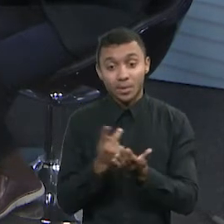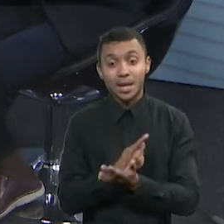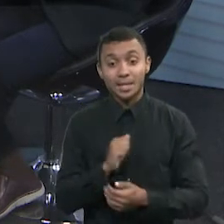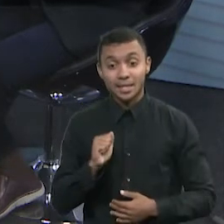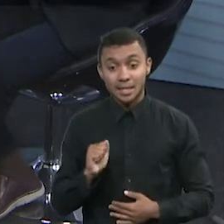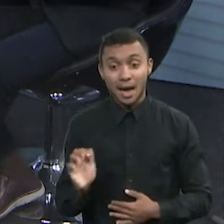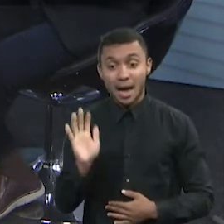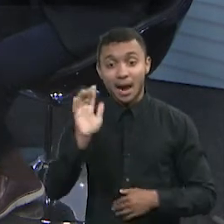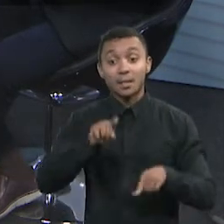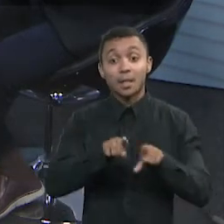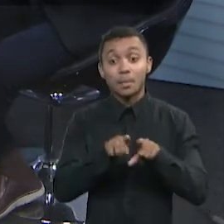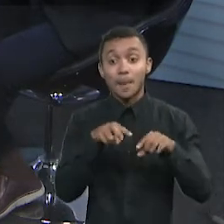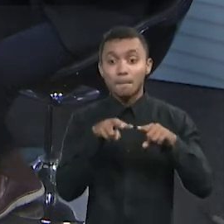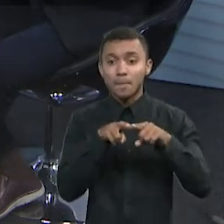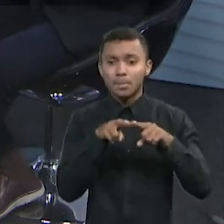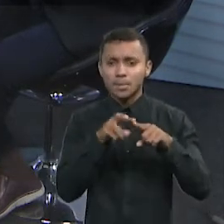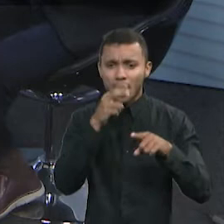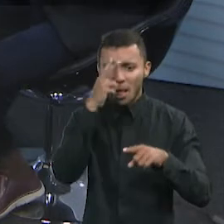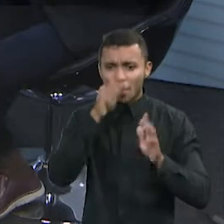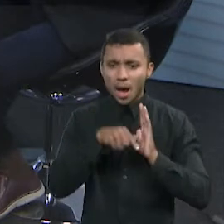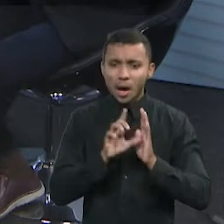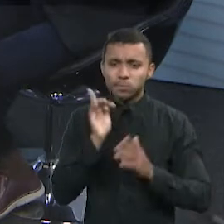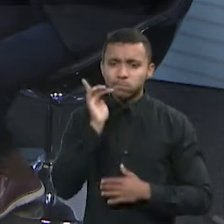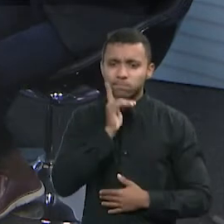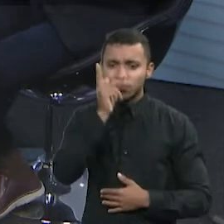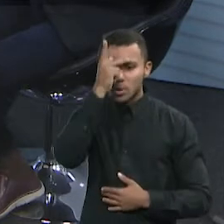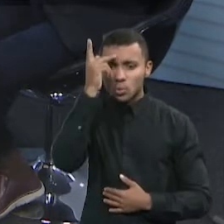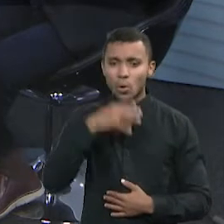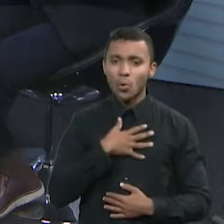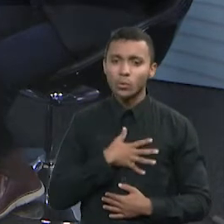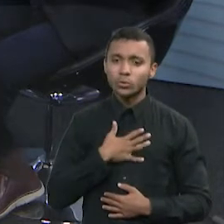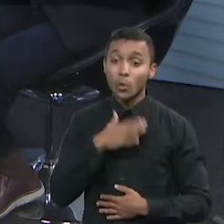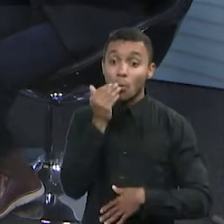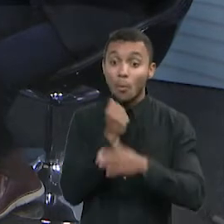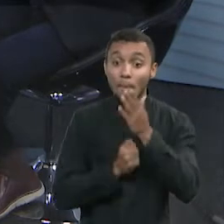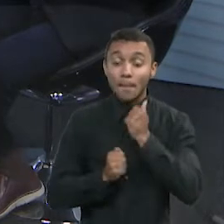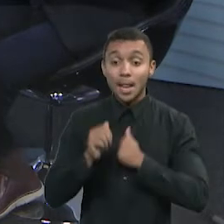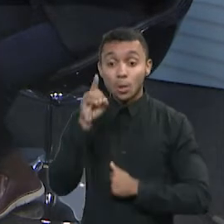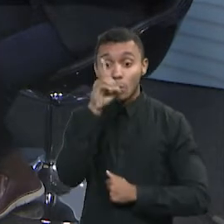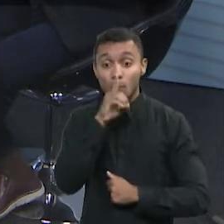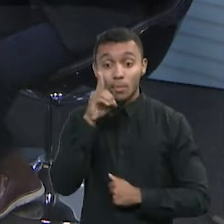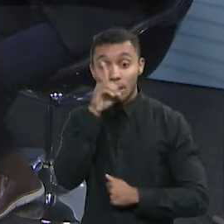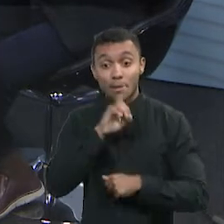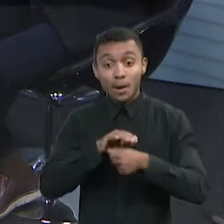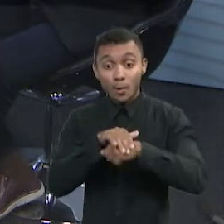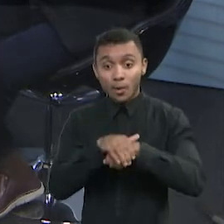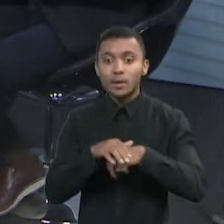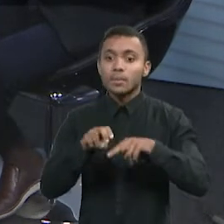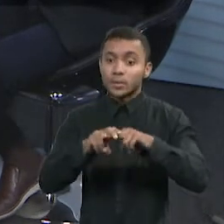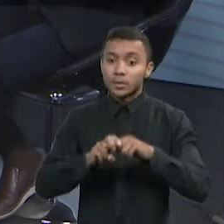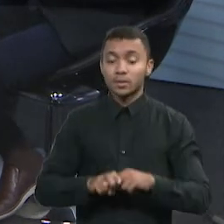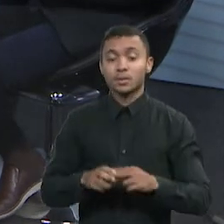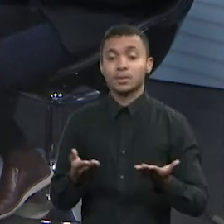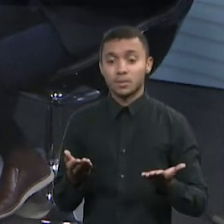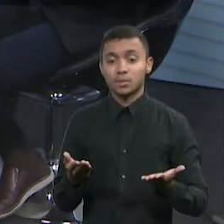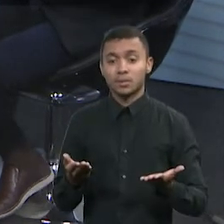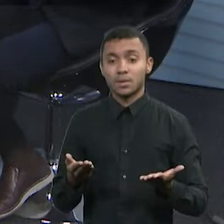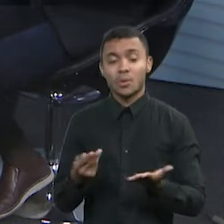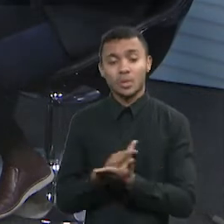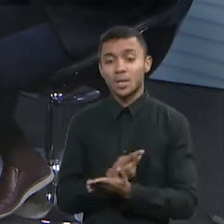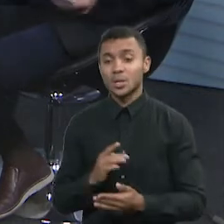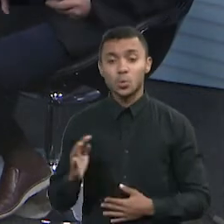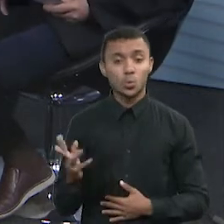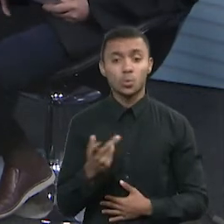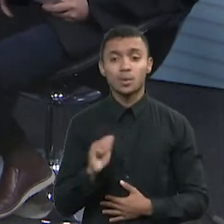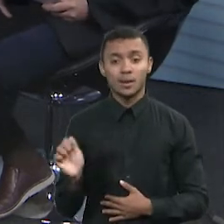pizza, aquela famosa pizza que as pessoas comem no final da tarde do domingo, vai ter que ser repassada, porque o custo